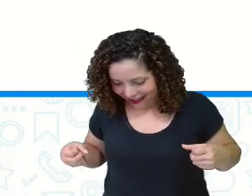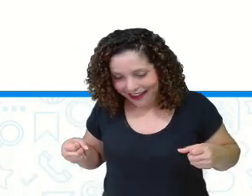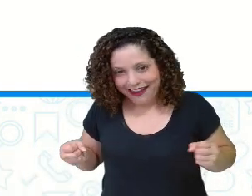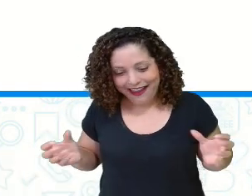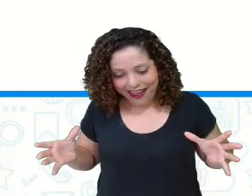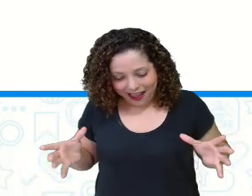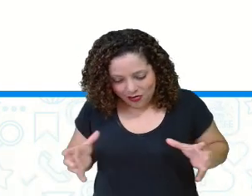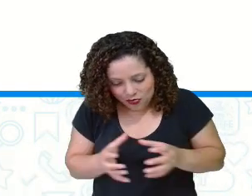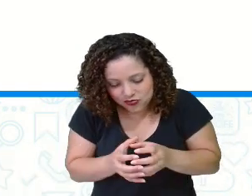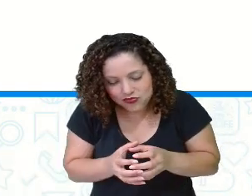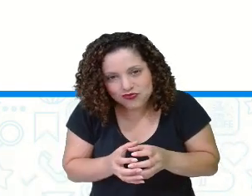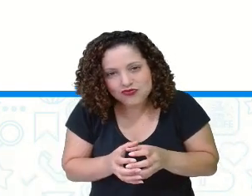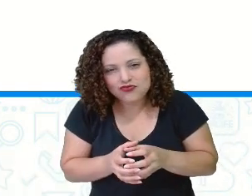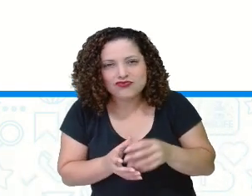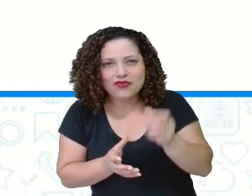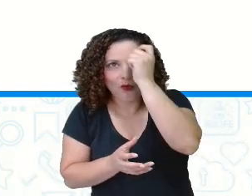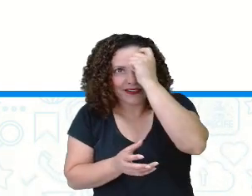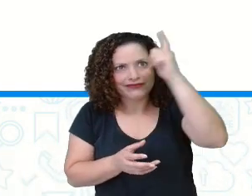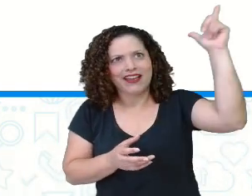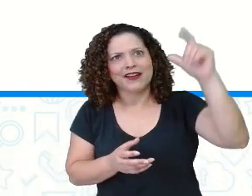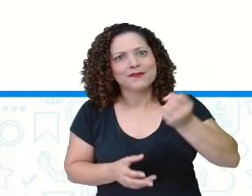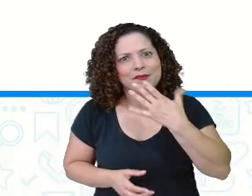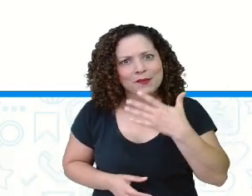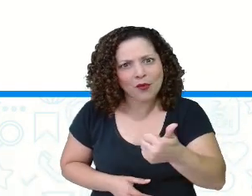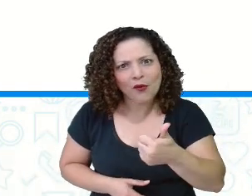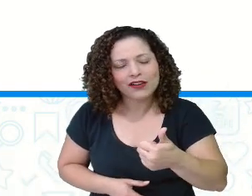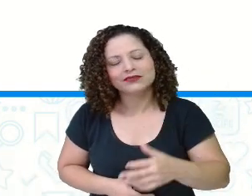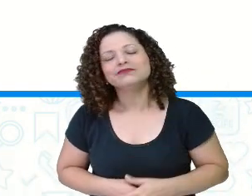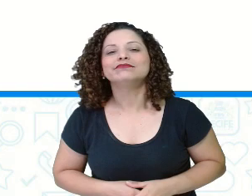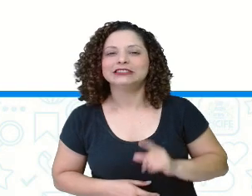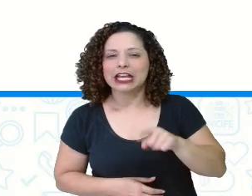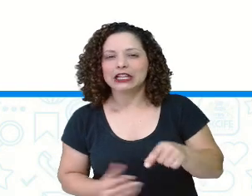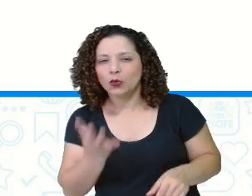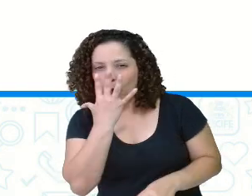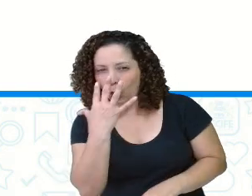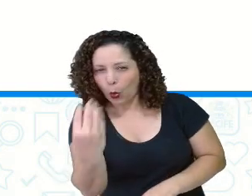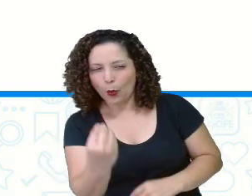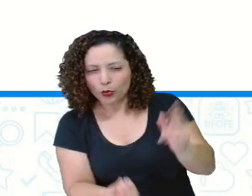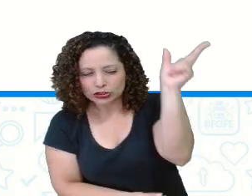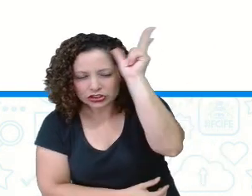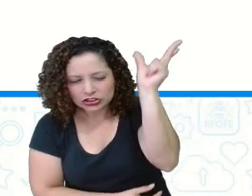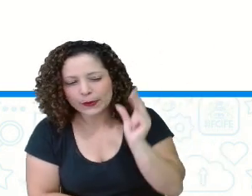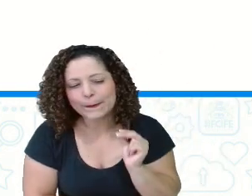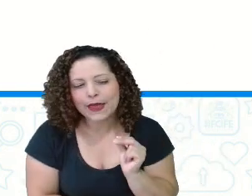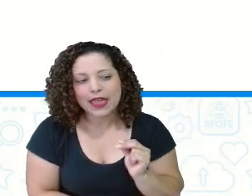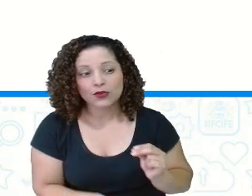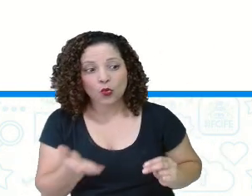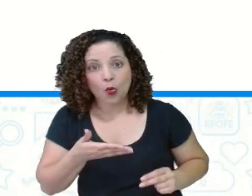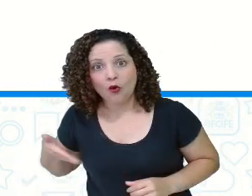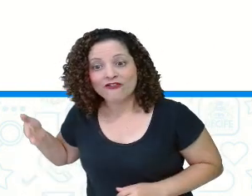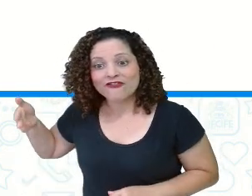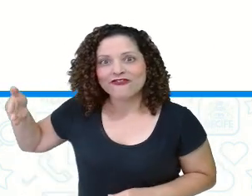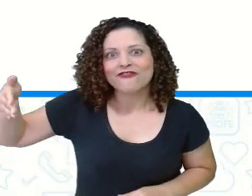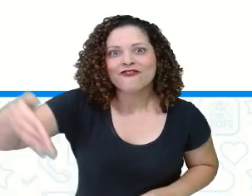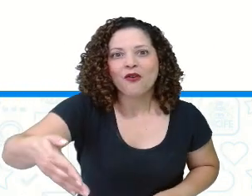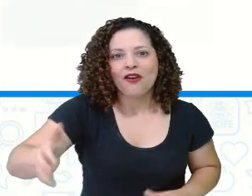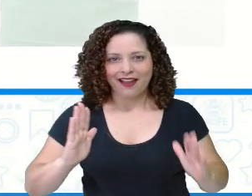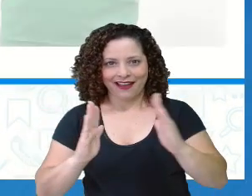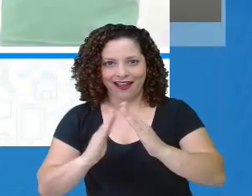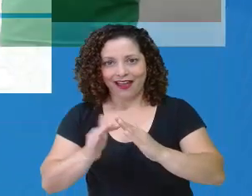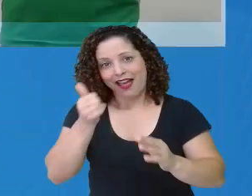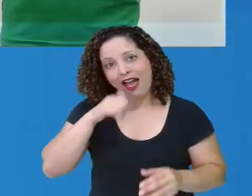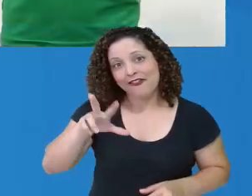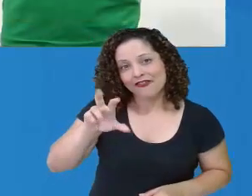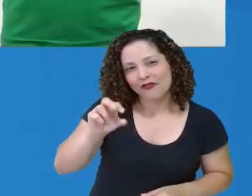boa. Enquanto ela pega as flores, o lobo faz o quê? Corre em direção à casinha da avó.